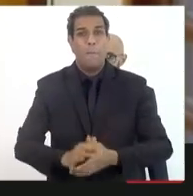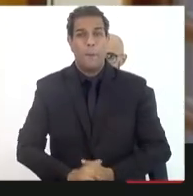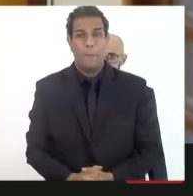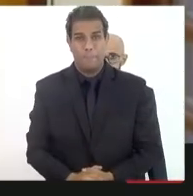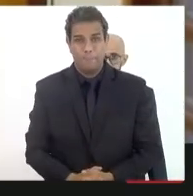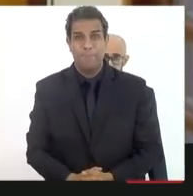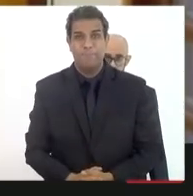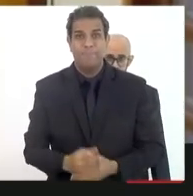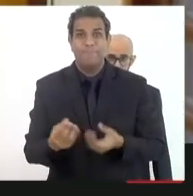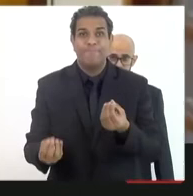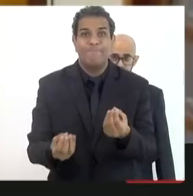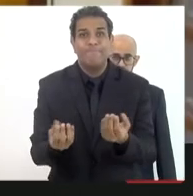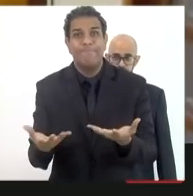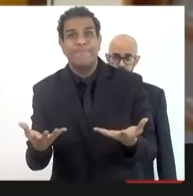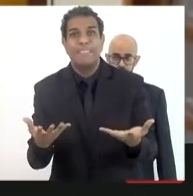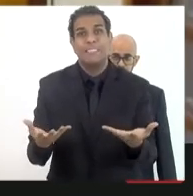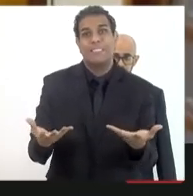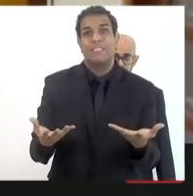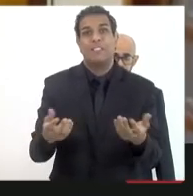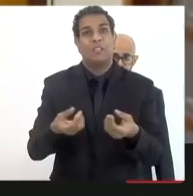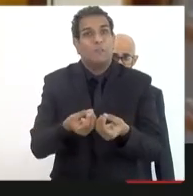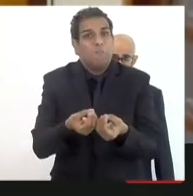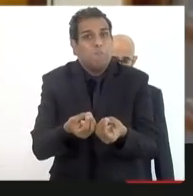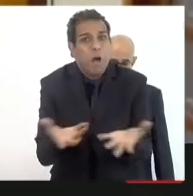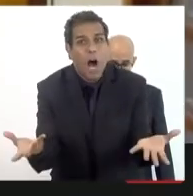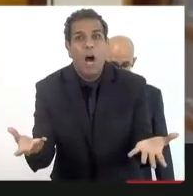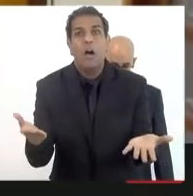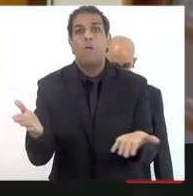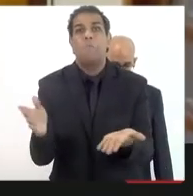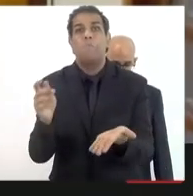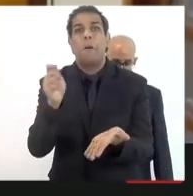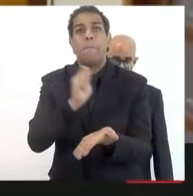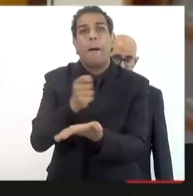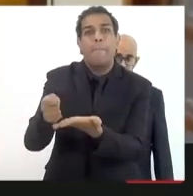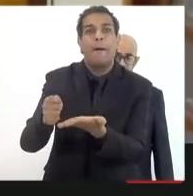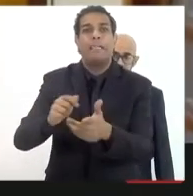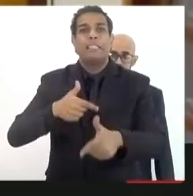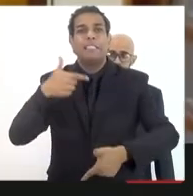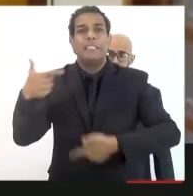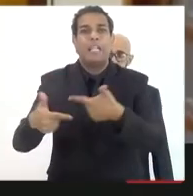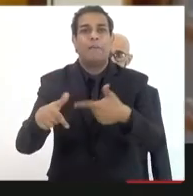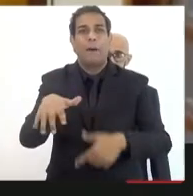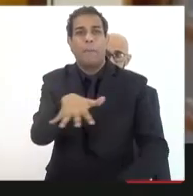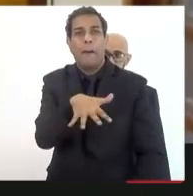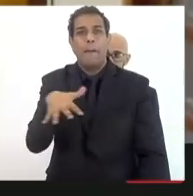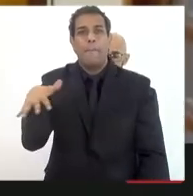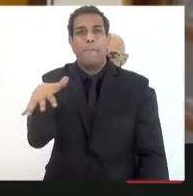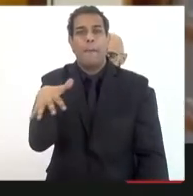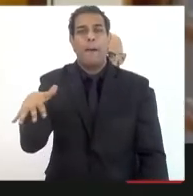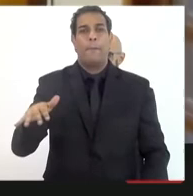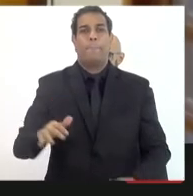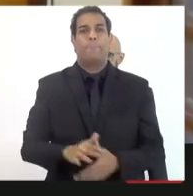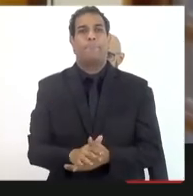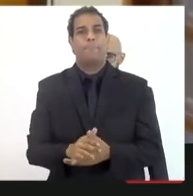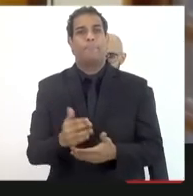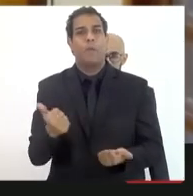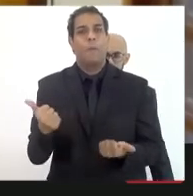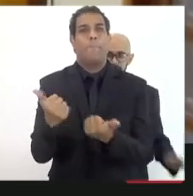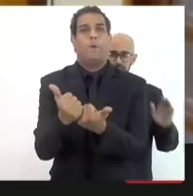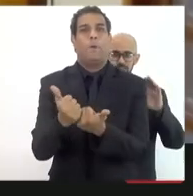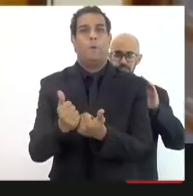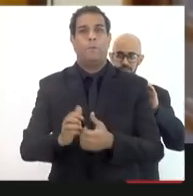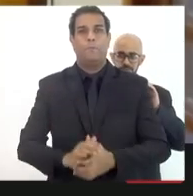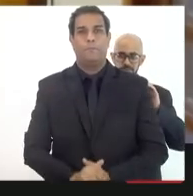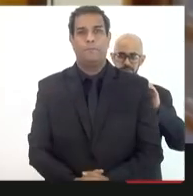que estão sendo liberados e a gente tentando trabalhar e apoiando todas as ações.